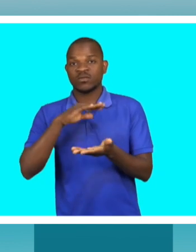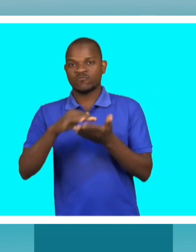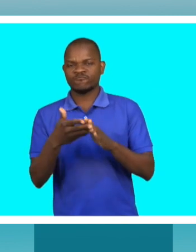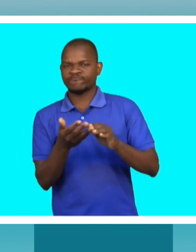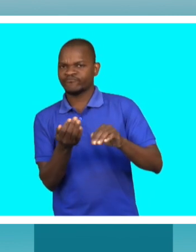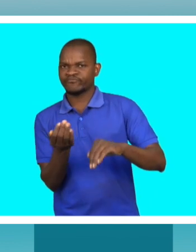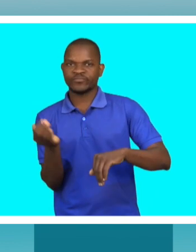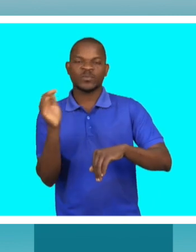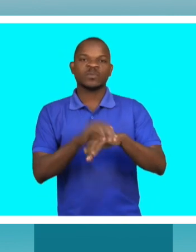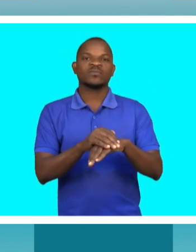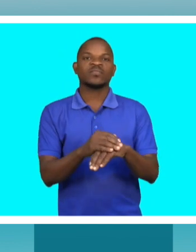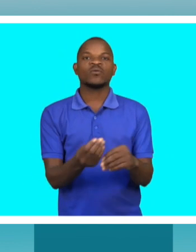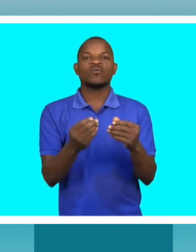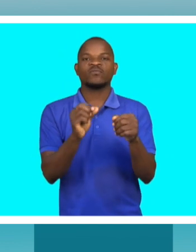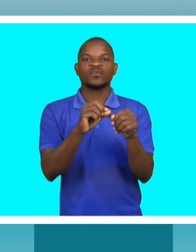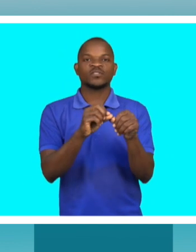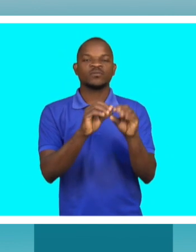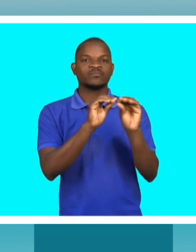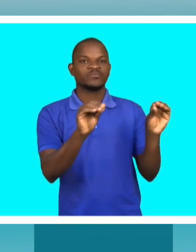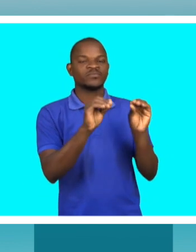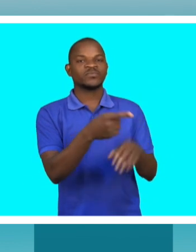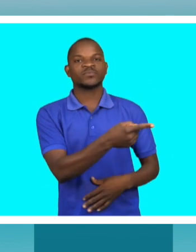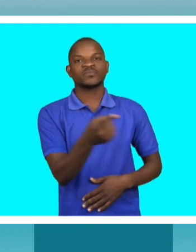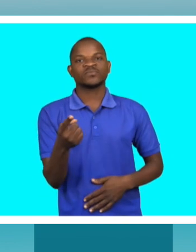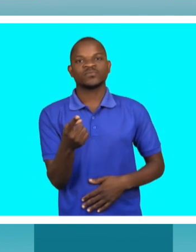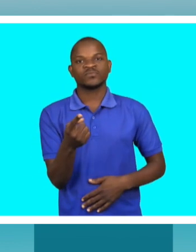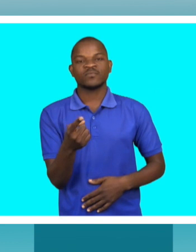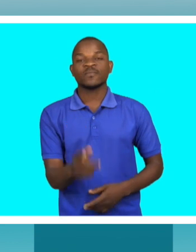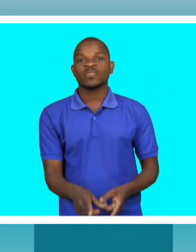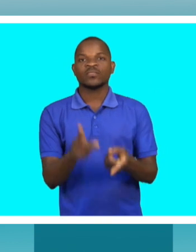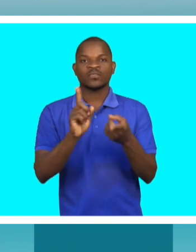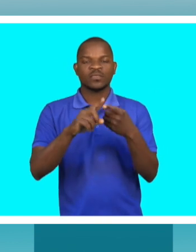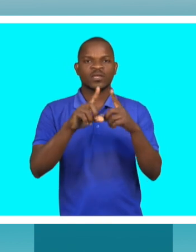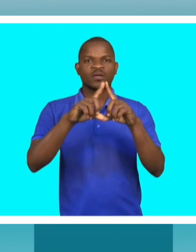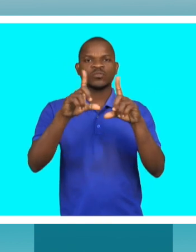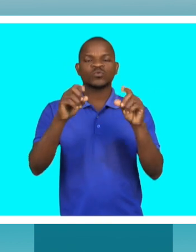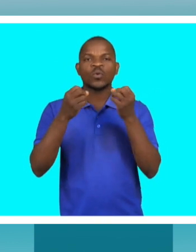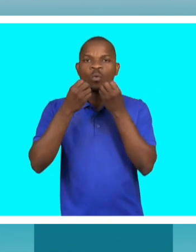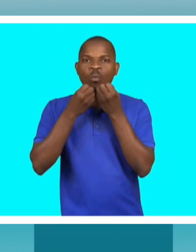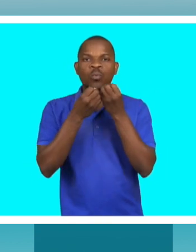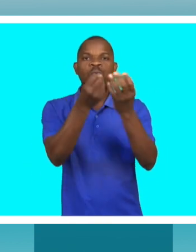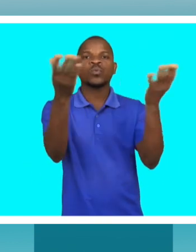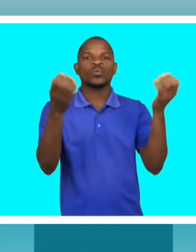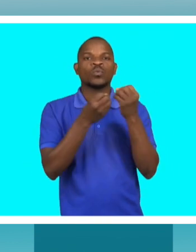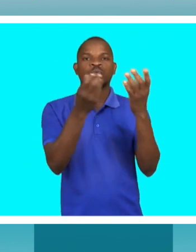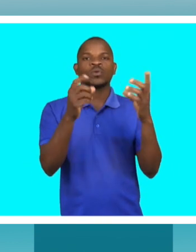pessoa capacitada que consiga saber lidar com essas diferentes situações. A divulgação da importância da prática